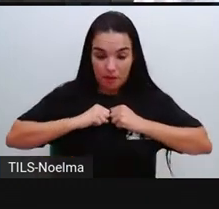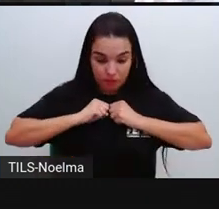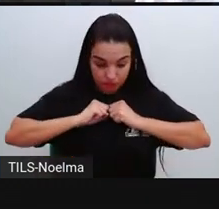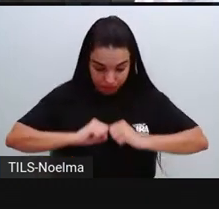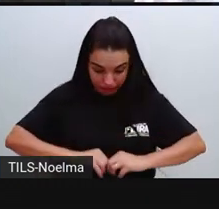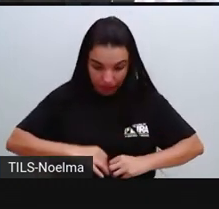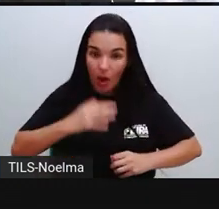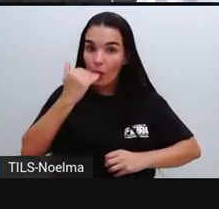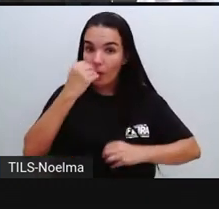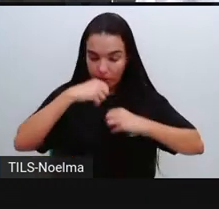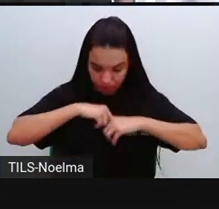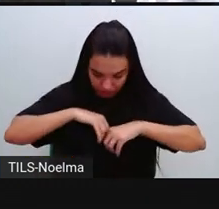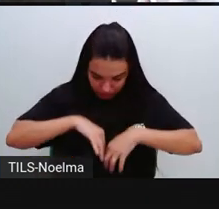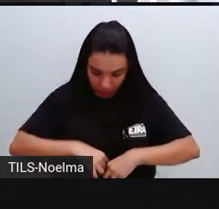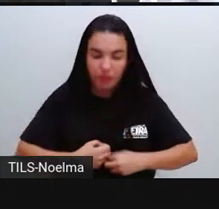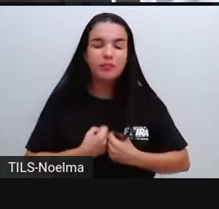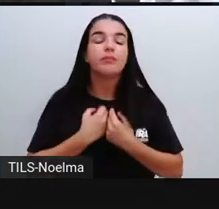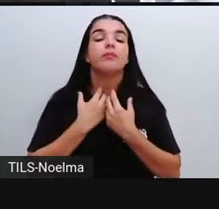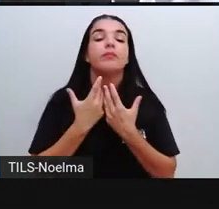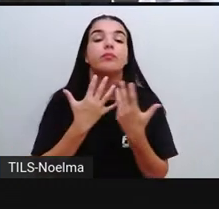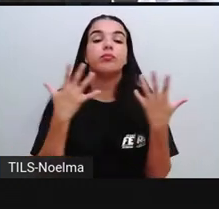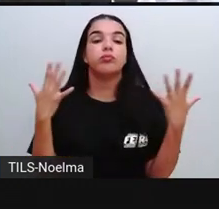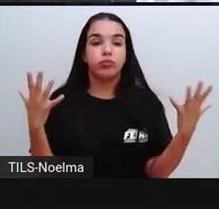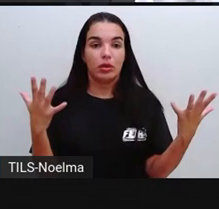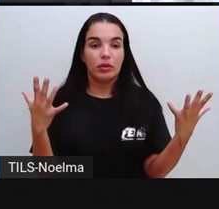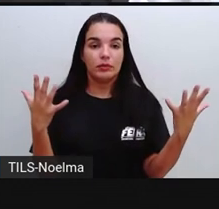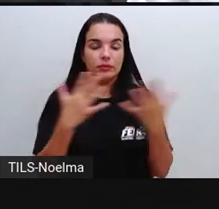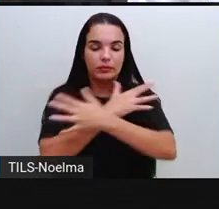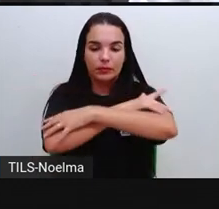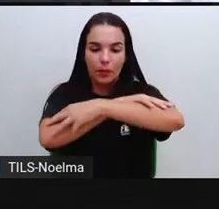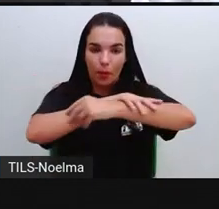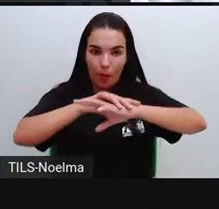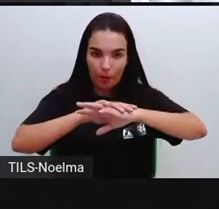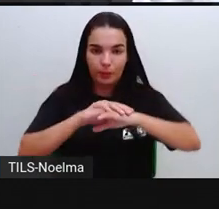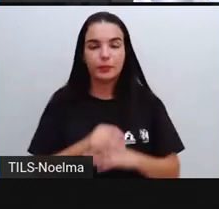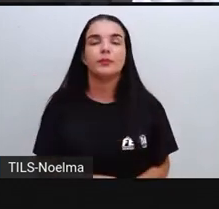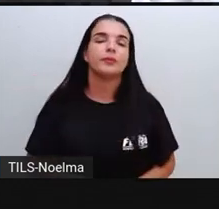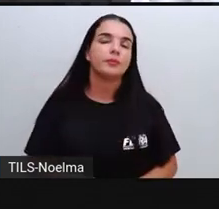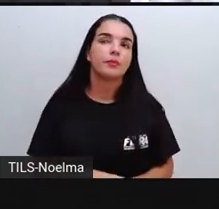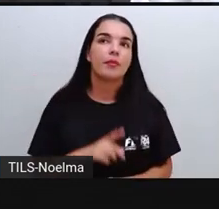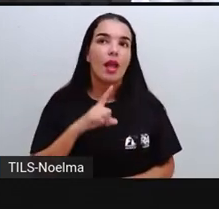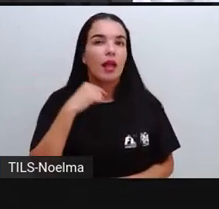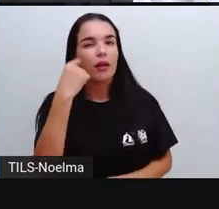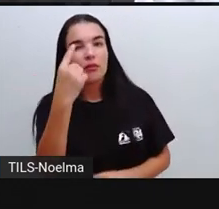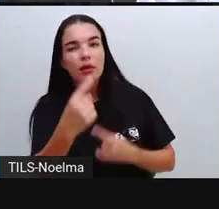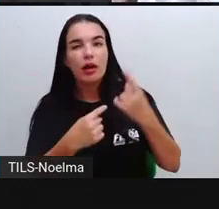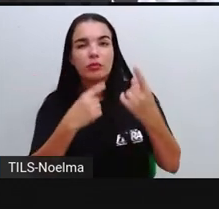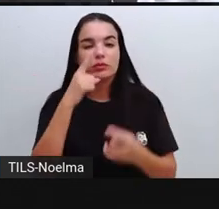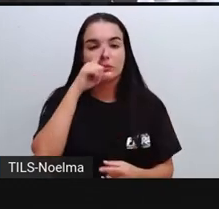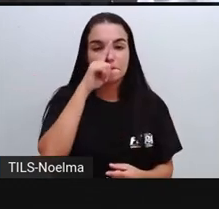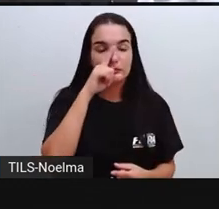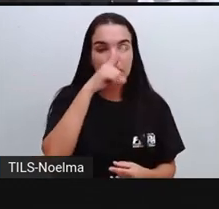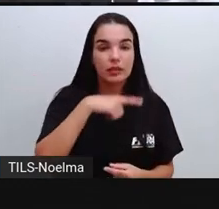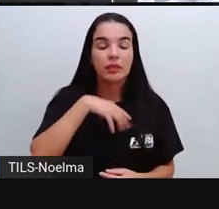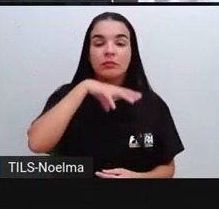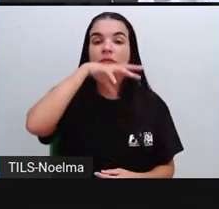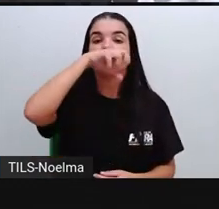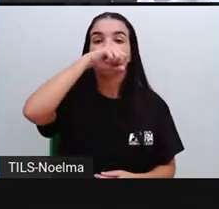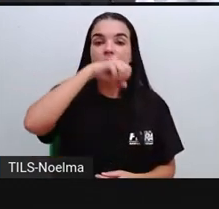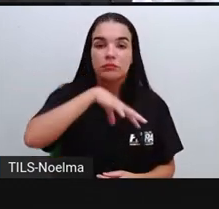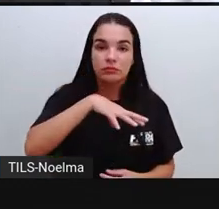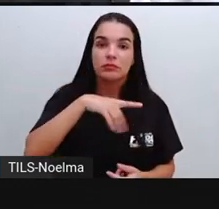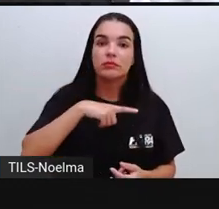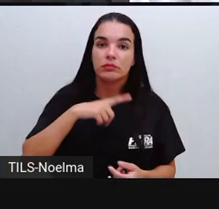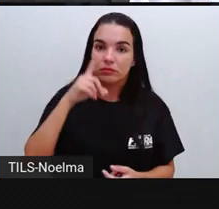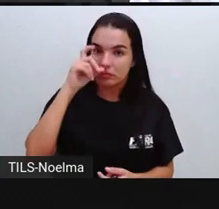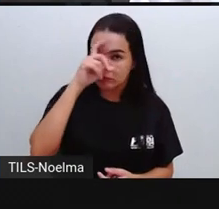ela pode se manifestar dessa maneira, tá? Em alguns casos mais graves, a pessoa pode até sentir dificuldade pra respirar.